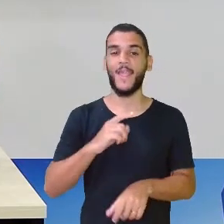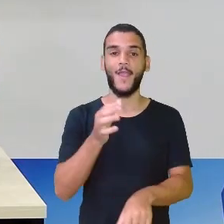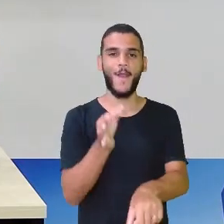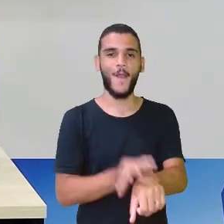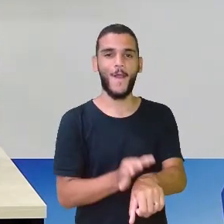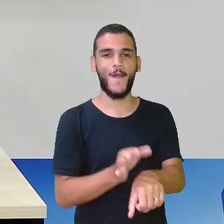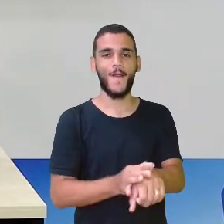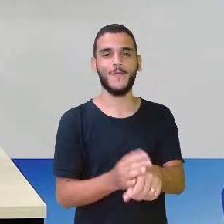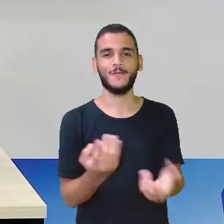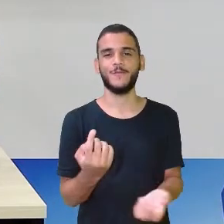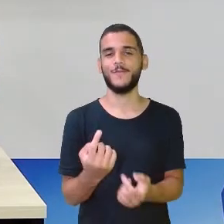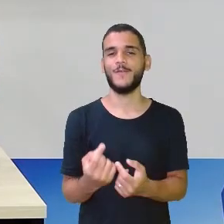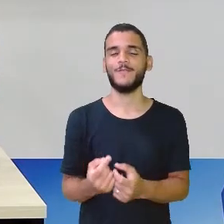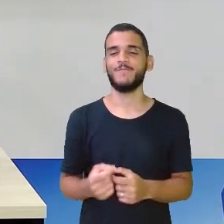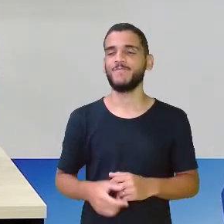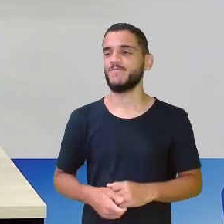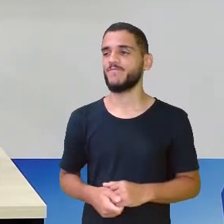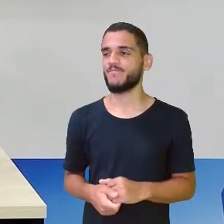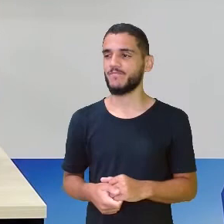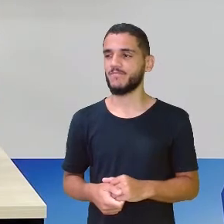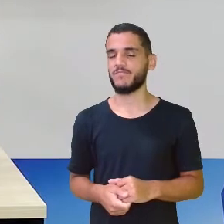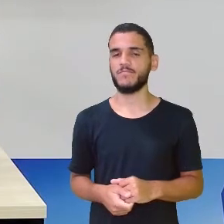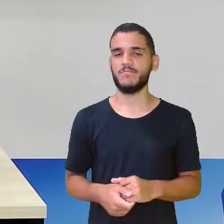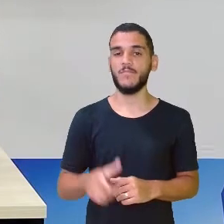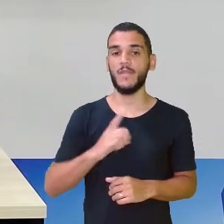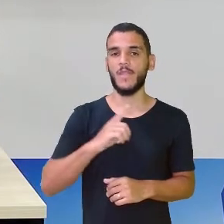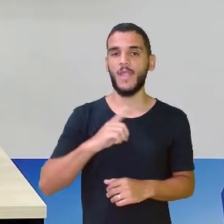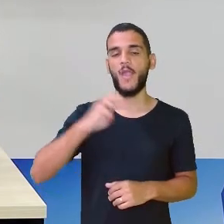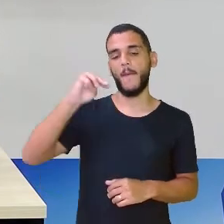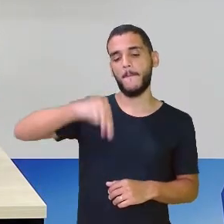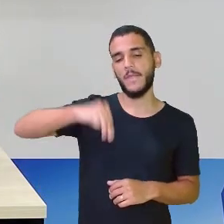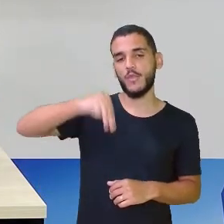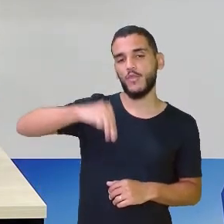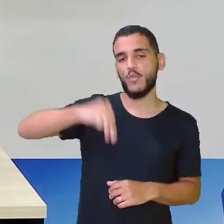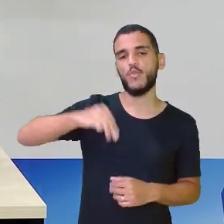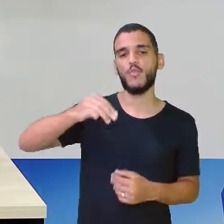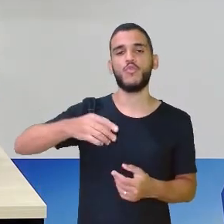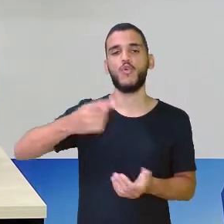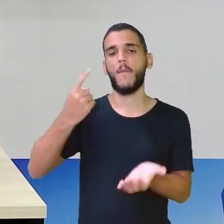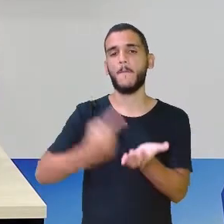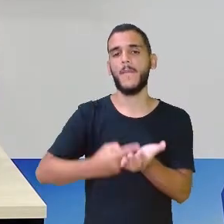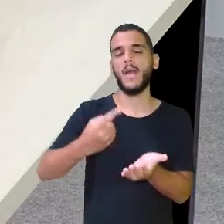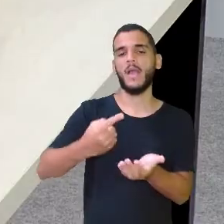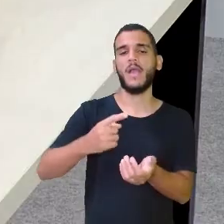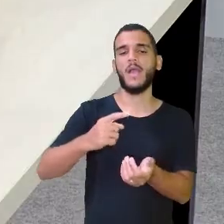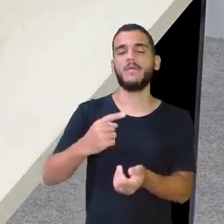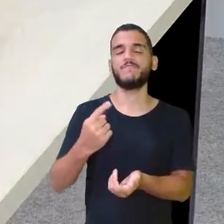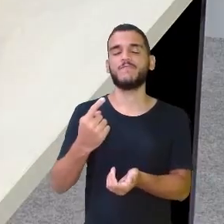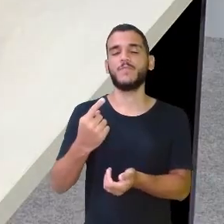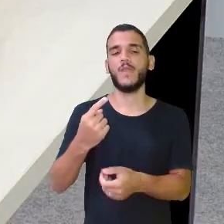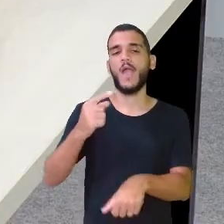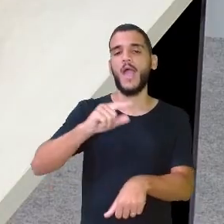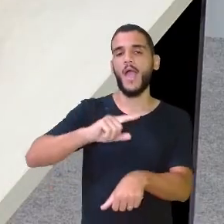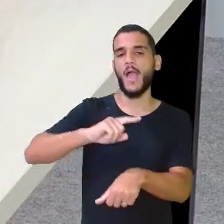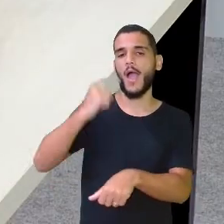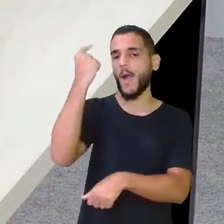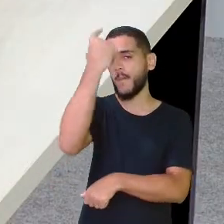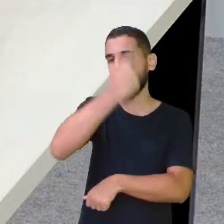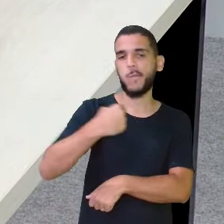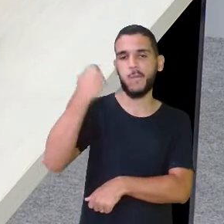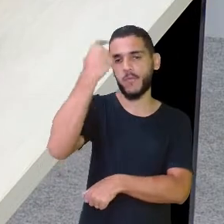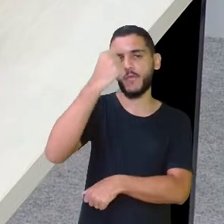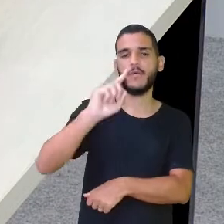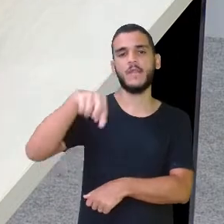relógio mede os minutos, mede as horas depois de meio-dia. Esse relógio aqui é